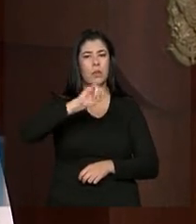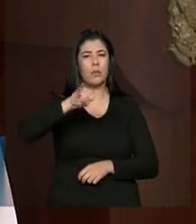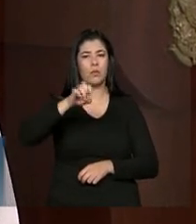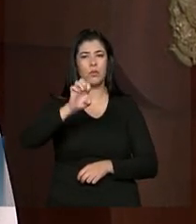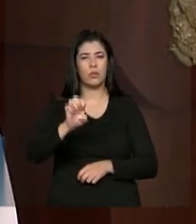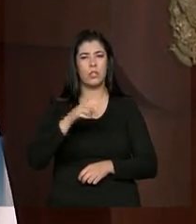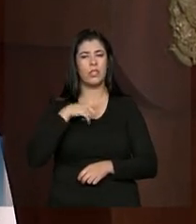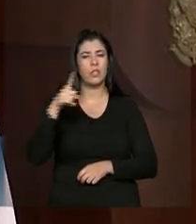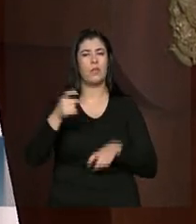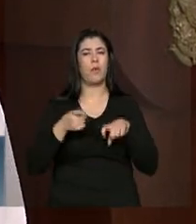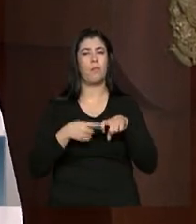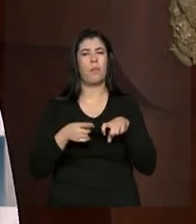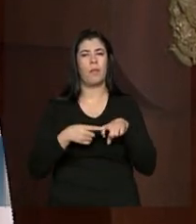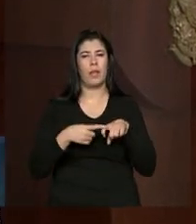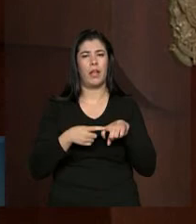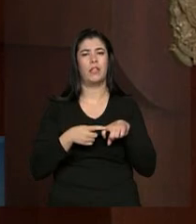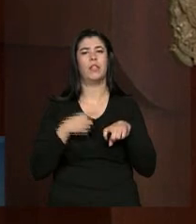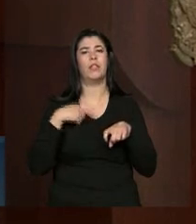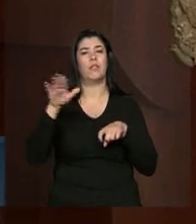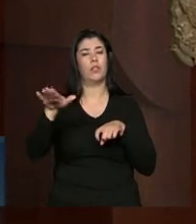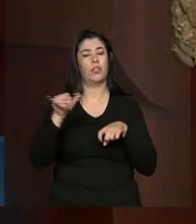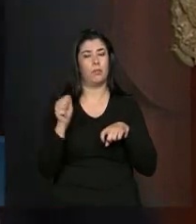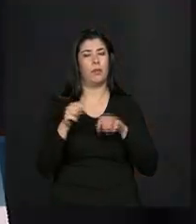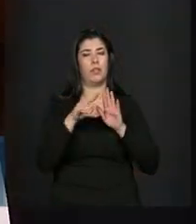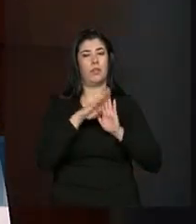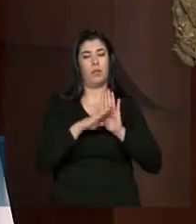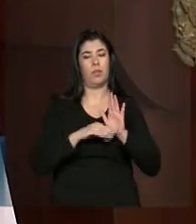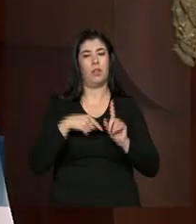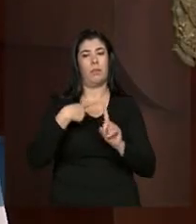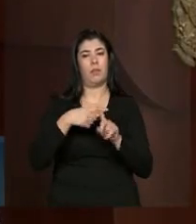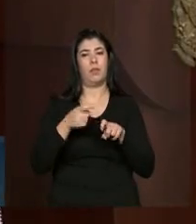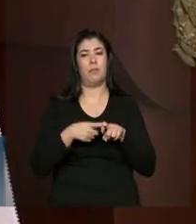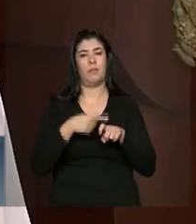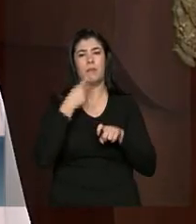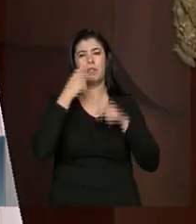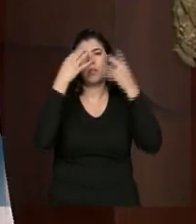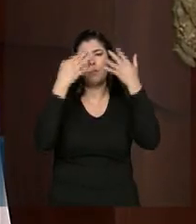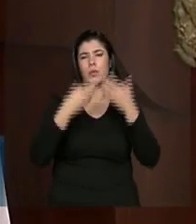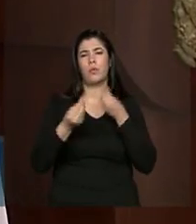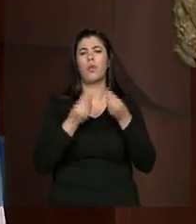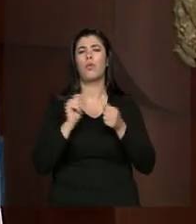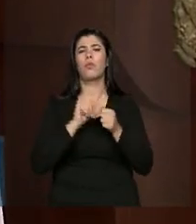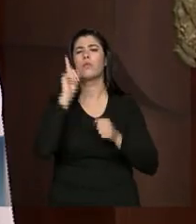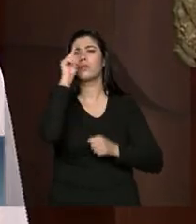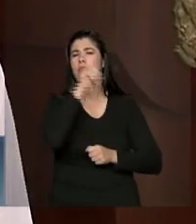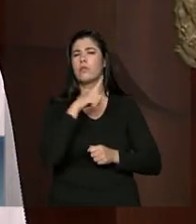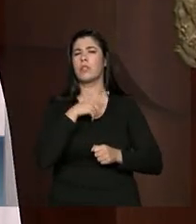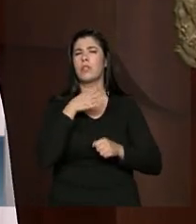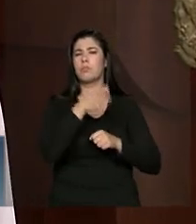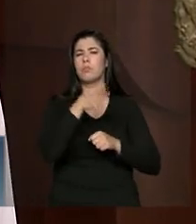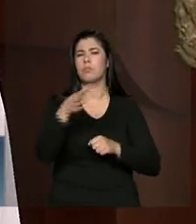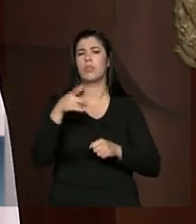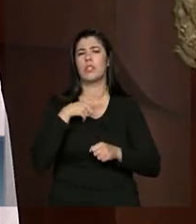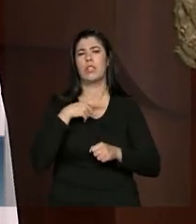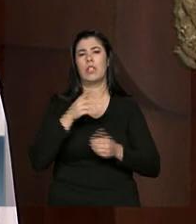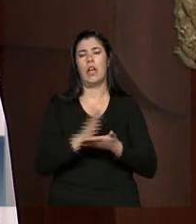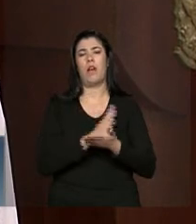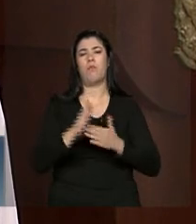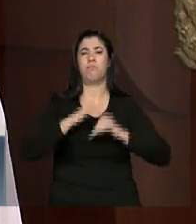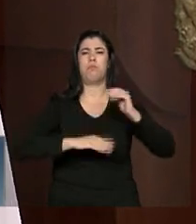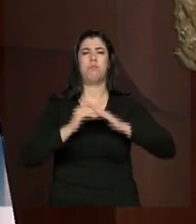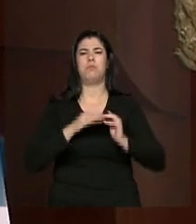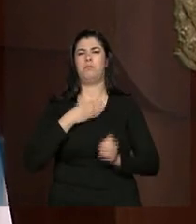uma médica há cinco meses, chamada pelo programa Mais Médicos, e ela contou das dificuldades de acesso que não atraem normalmente muitos